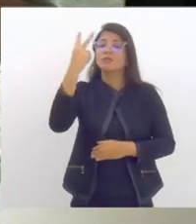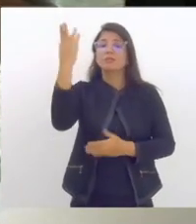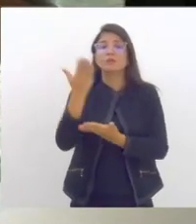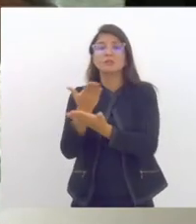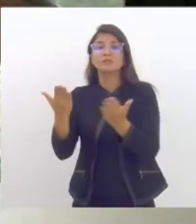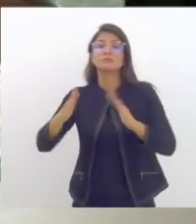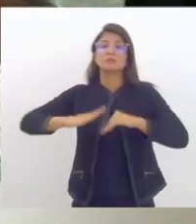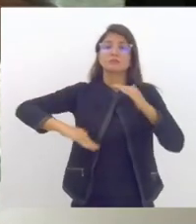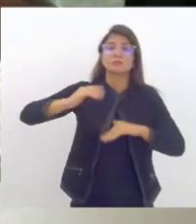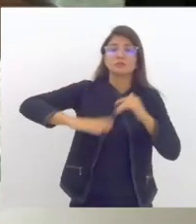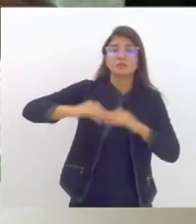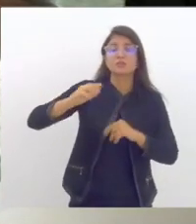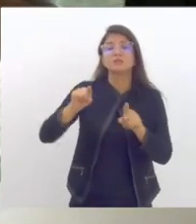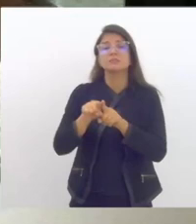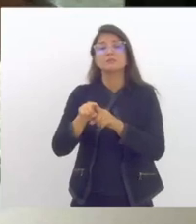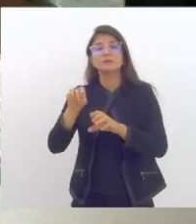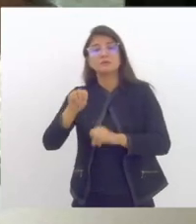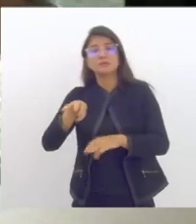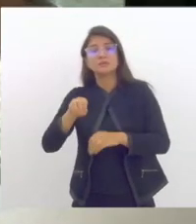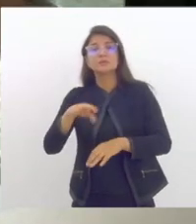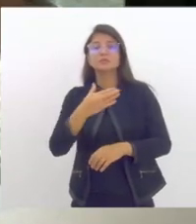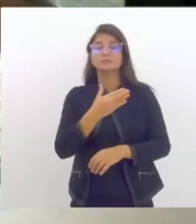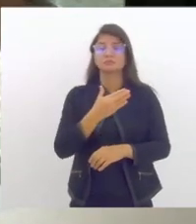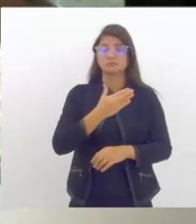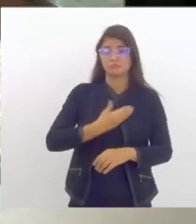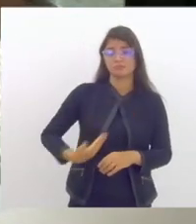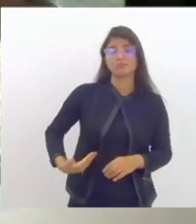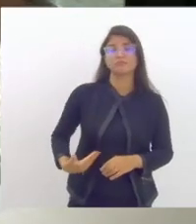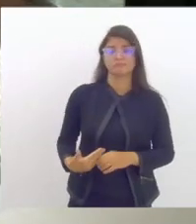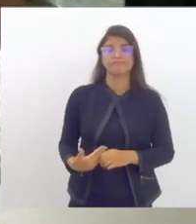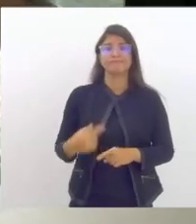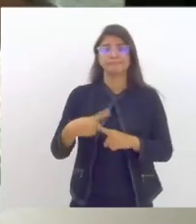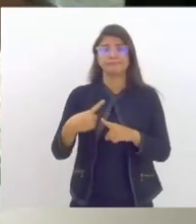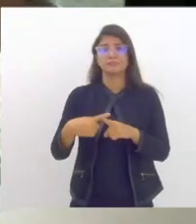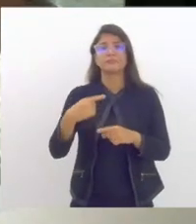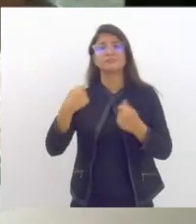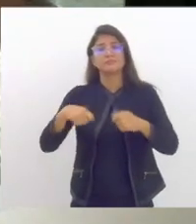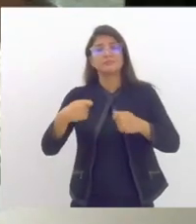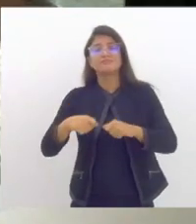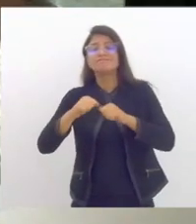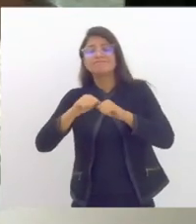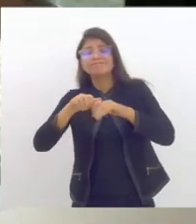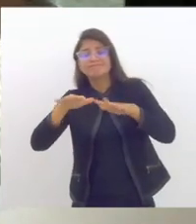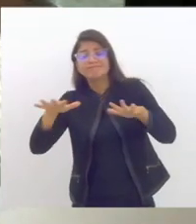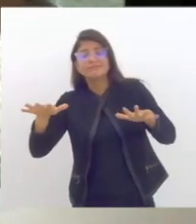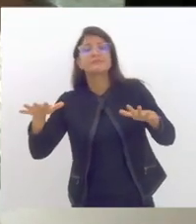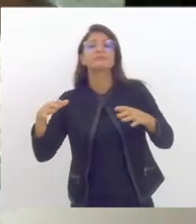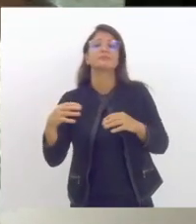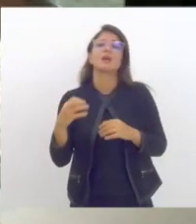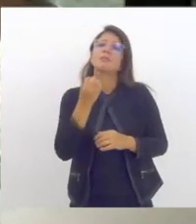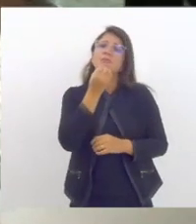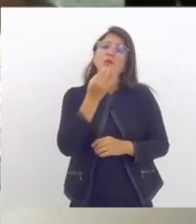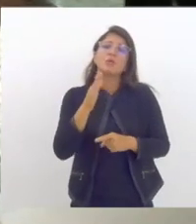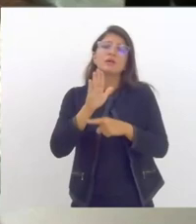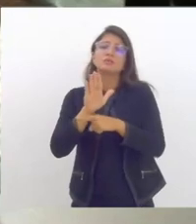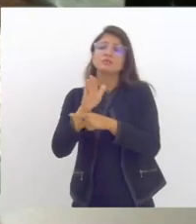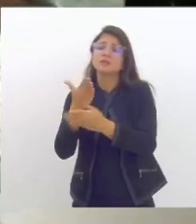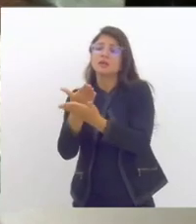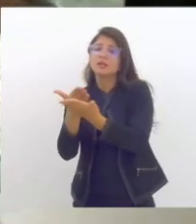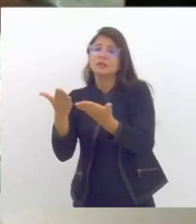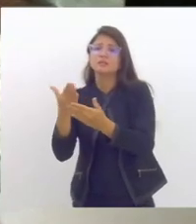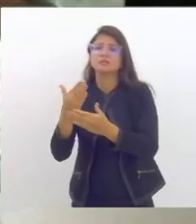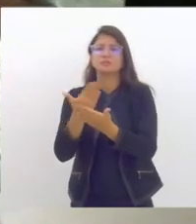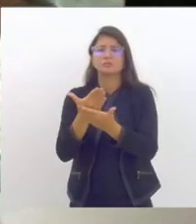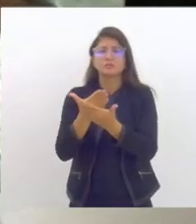também da educação pública que deveria ser ampla e contemplar os estudantes